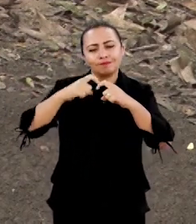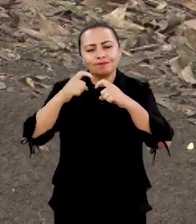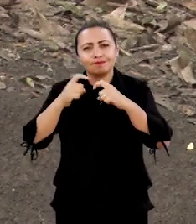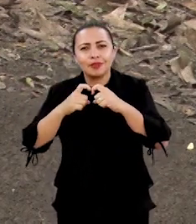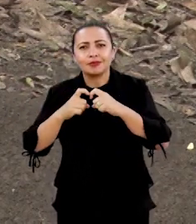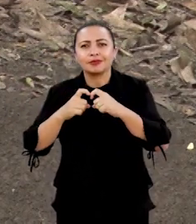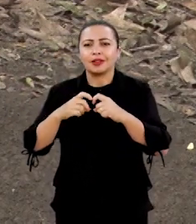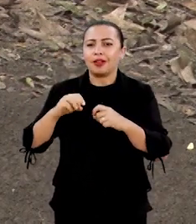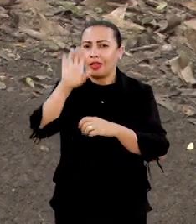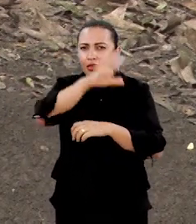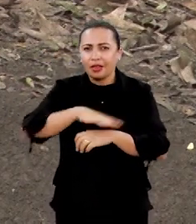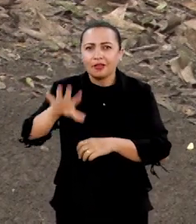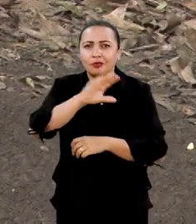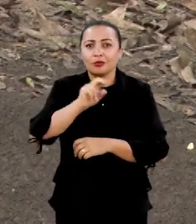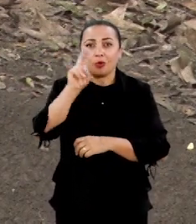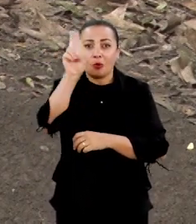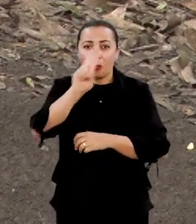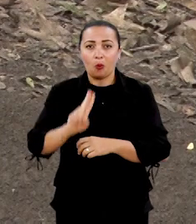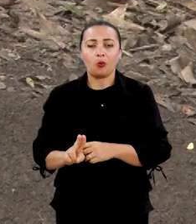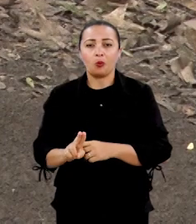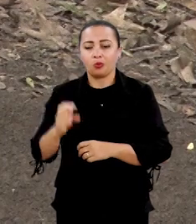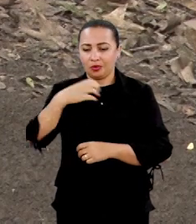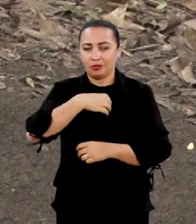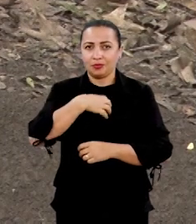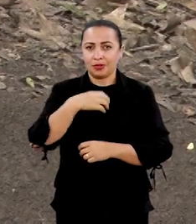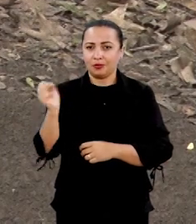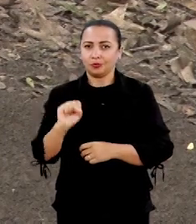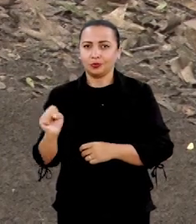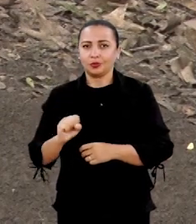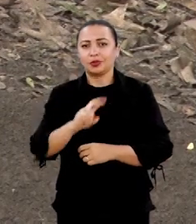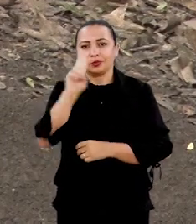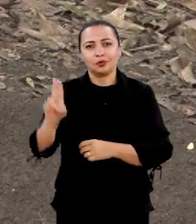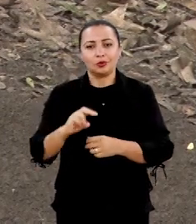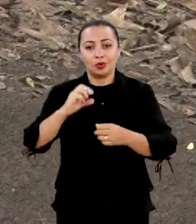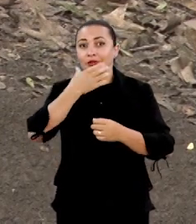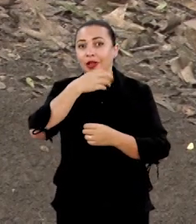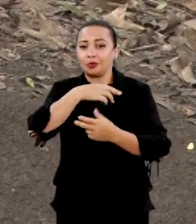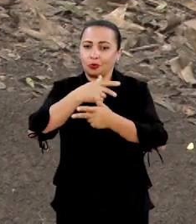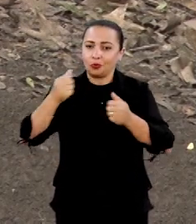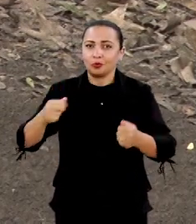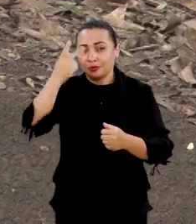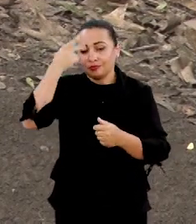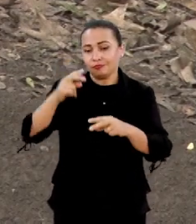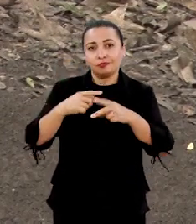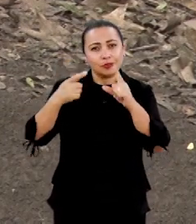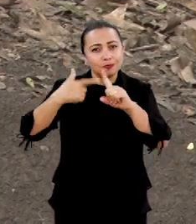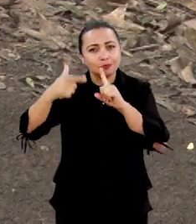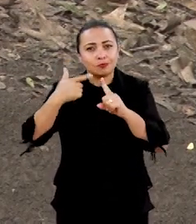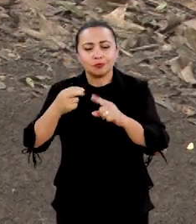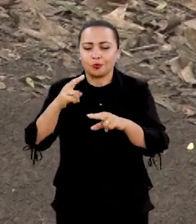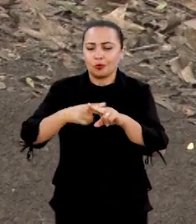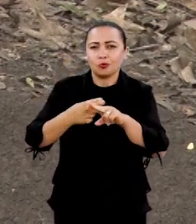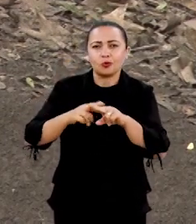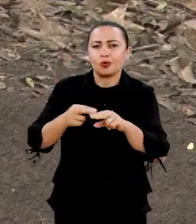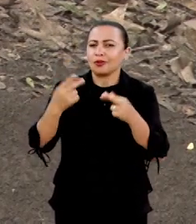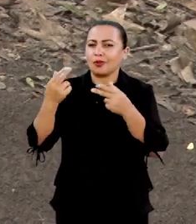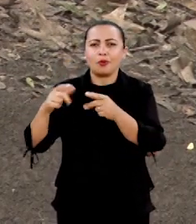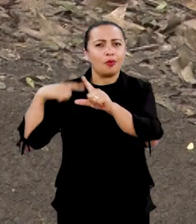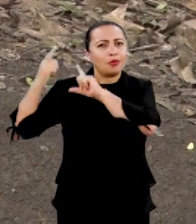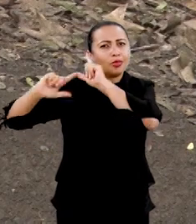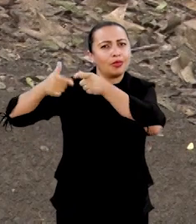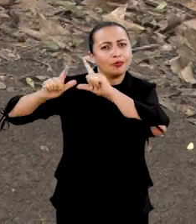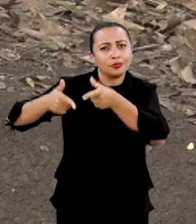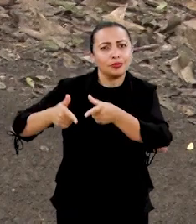Instituto Federal Baiano, na região de Uruçuca, no sul da Bahia, têm utilizado o fruto dessa planta para produzir um chocolate tão